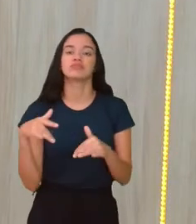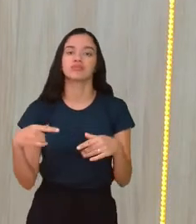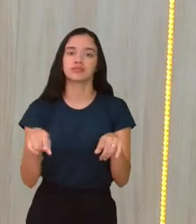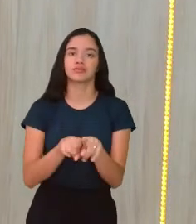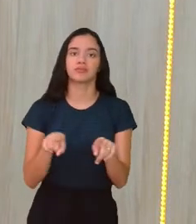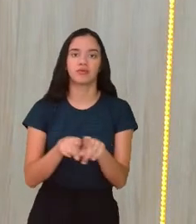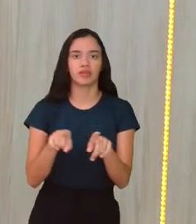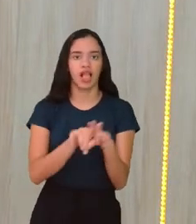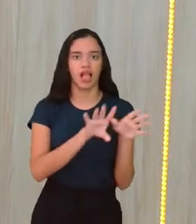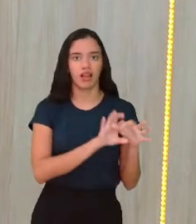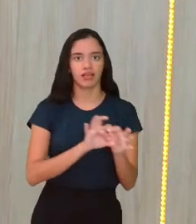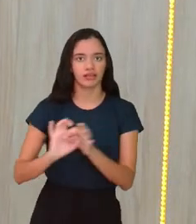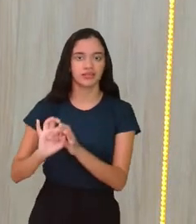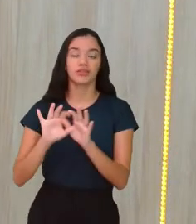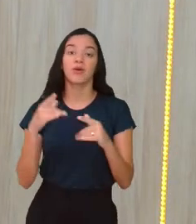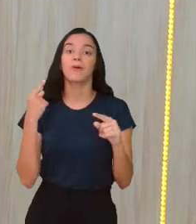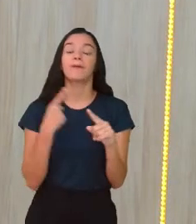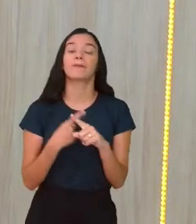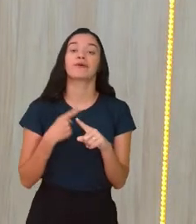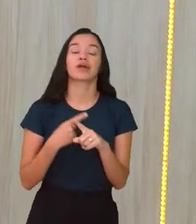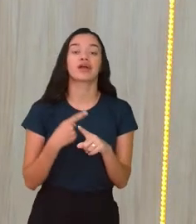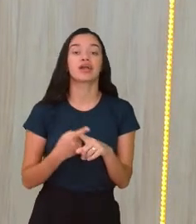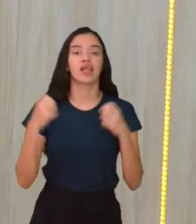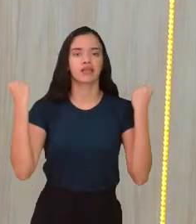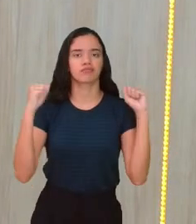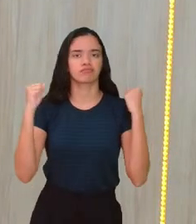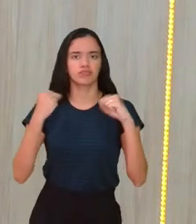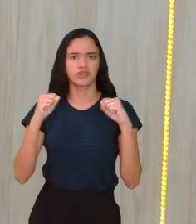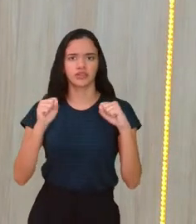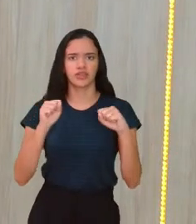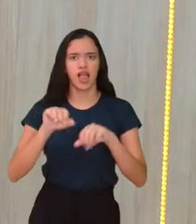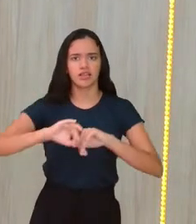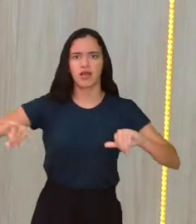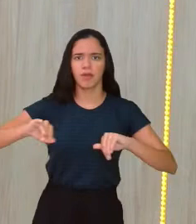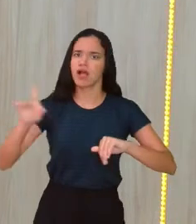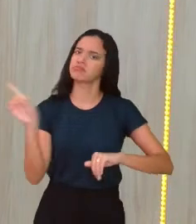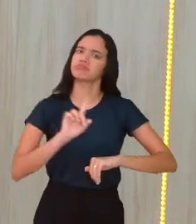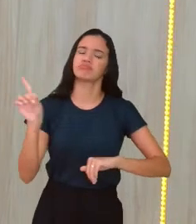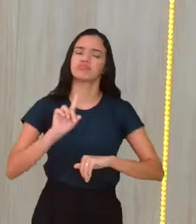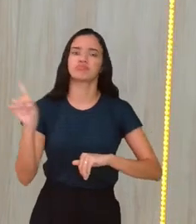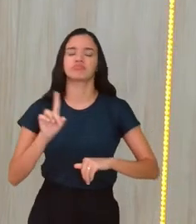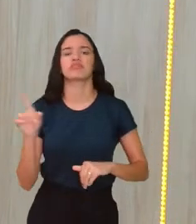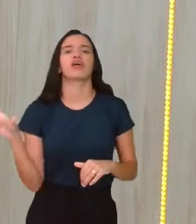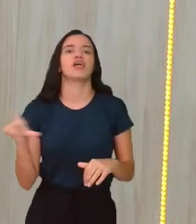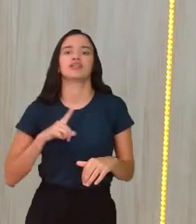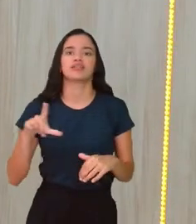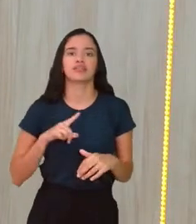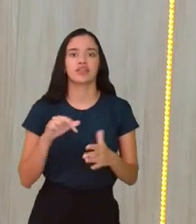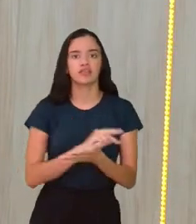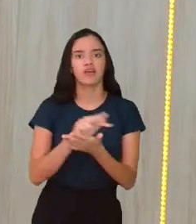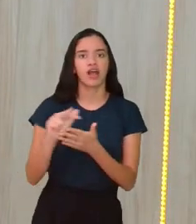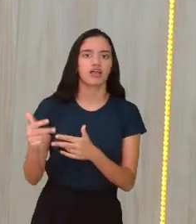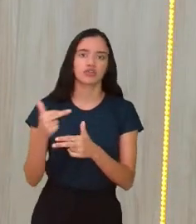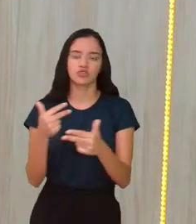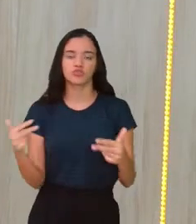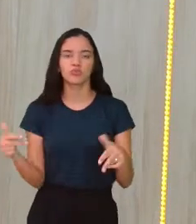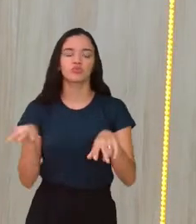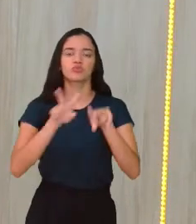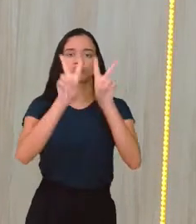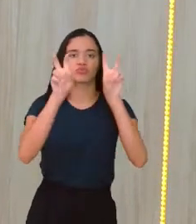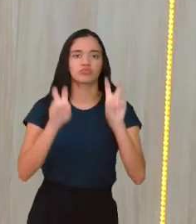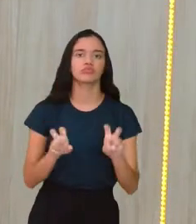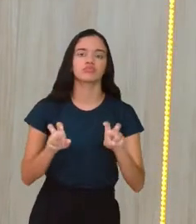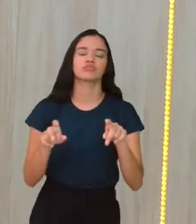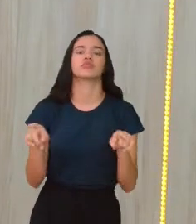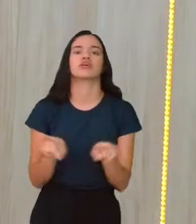fazendo essa ligação. Porque a educação física, ela não é separada, né, por mais que existam muitas coisas, muitos assuntos,